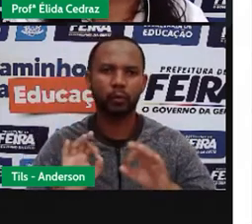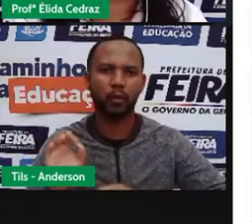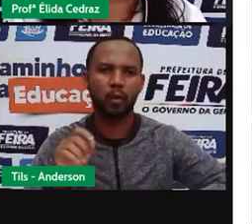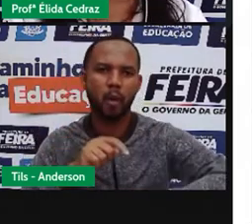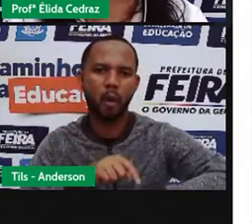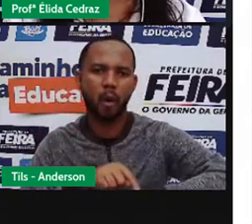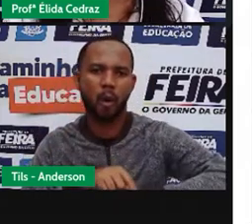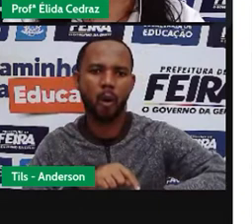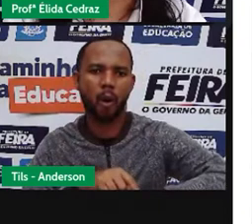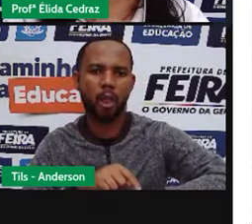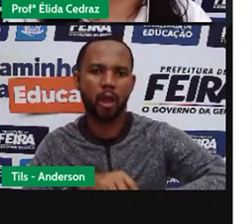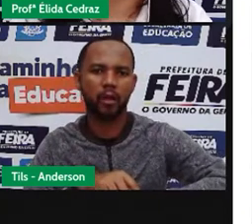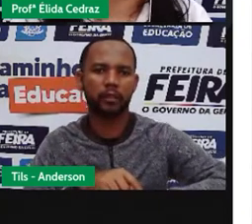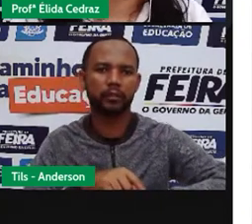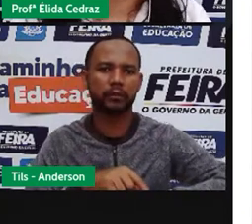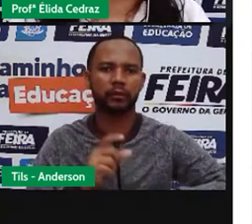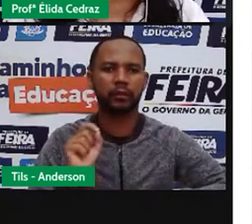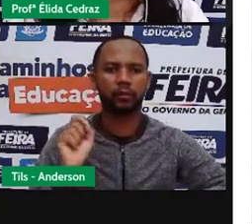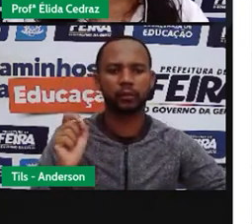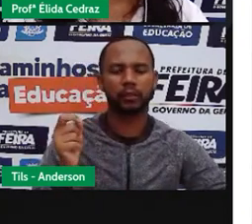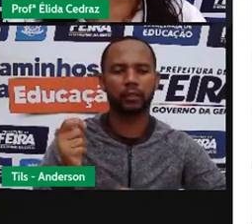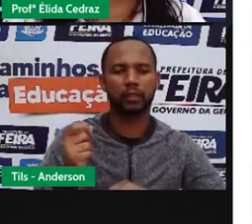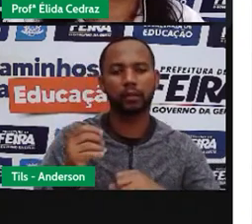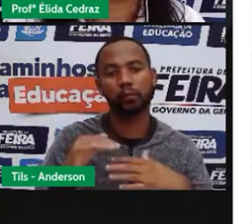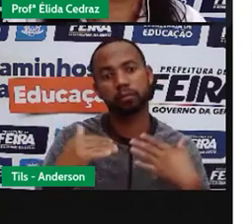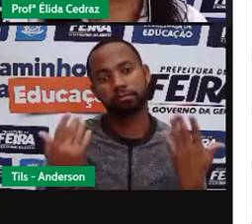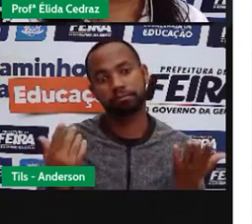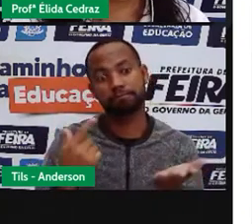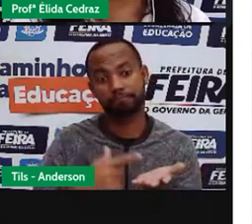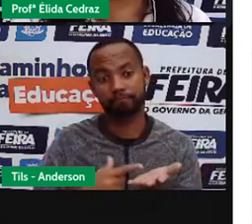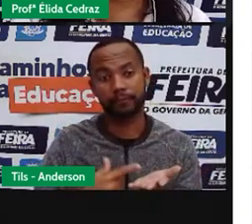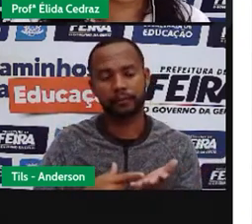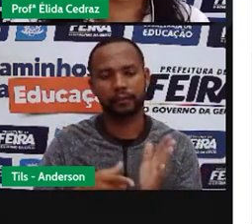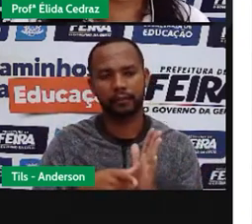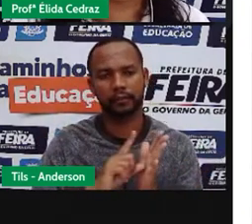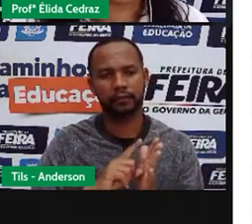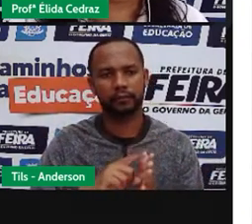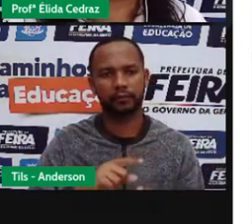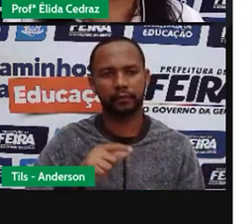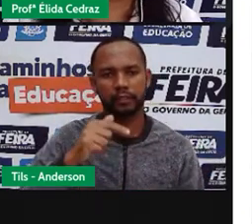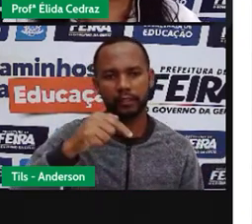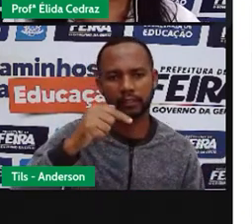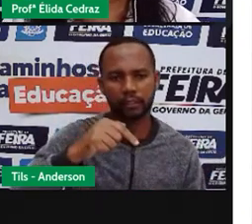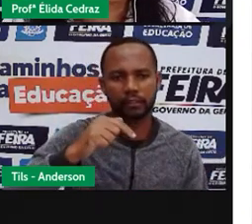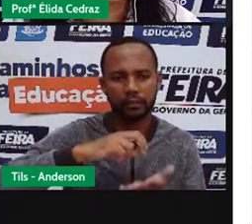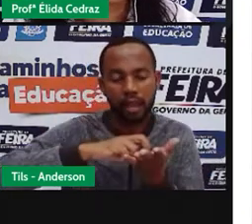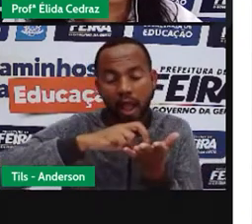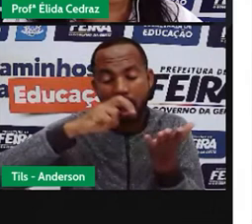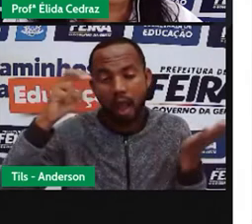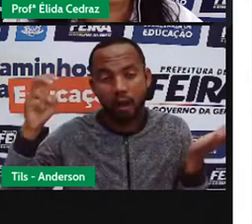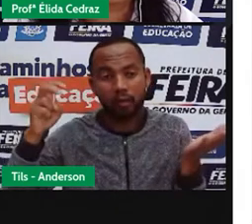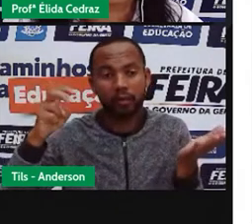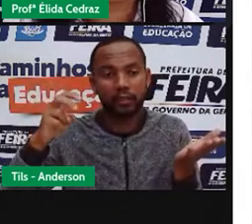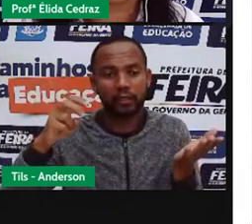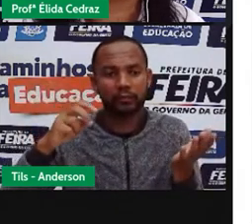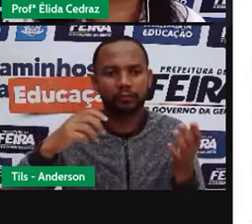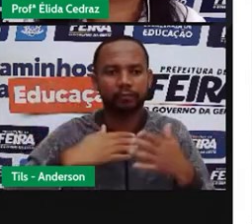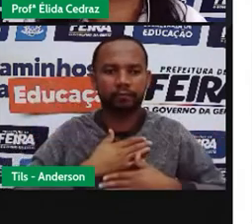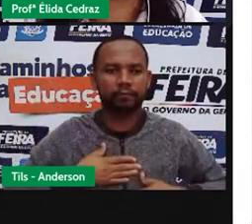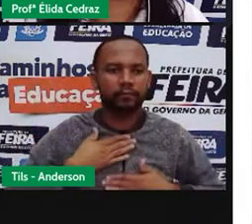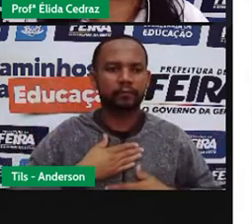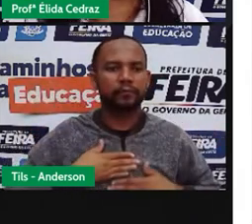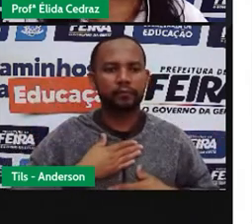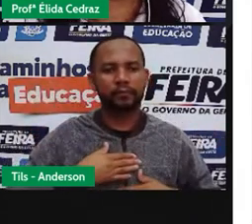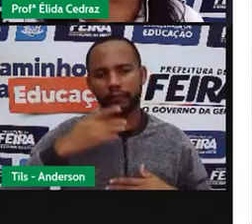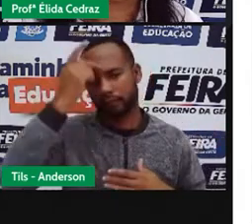uma atividade ou um compromisso. As sete acordar e fazer a higiene pessoal. As